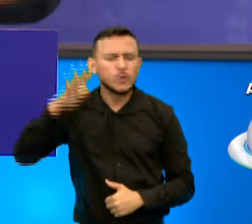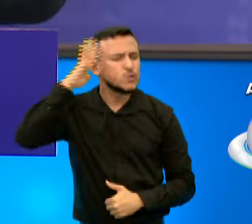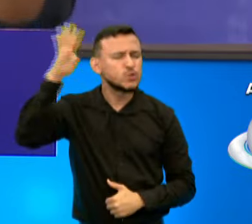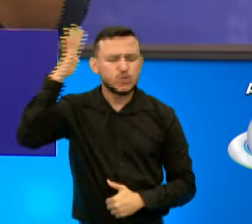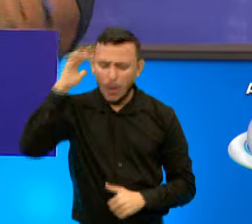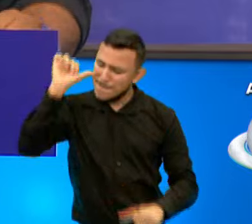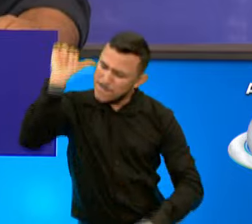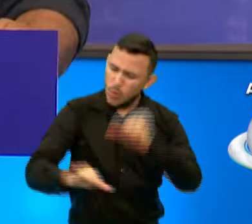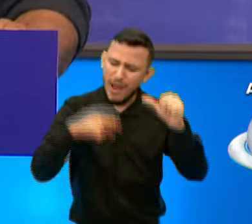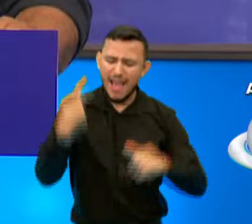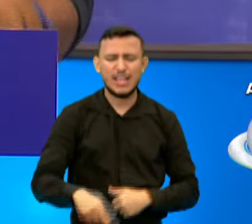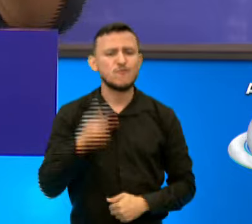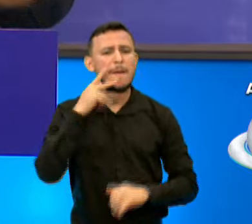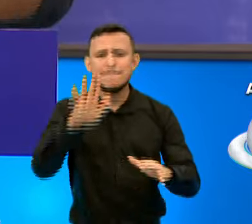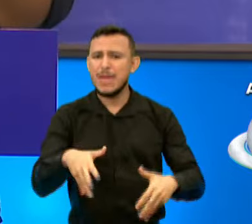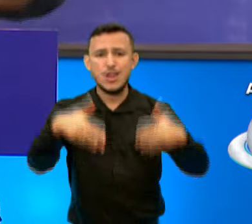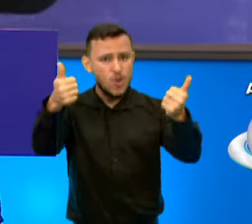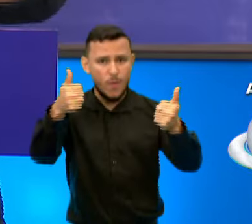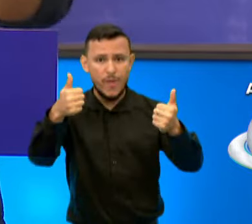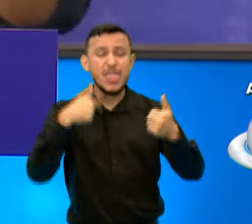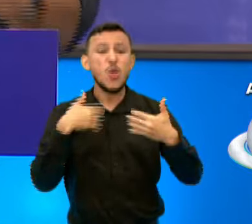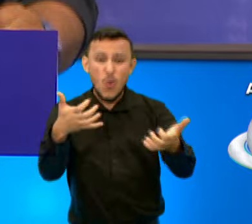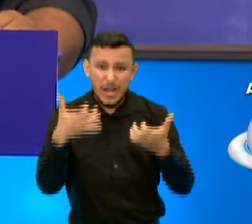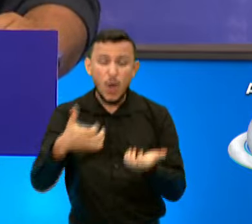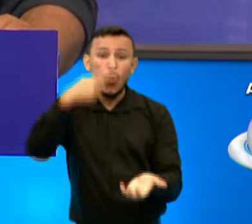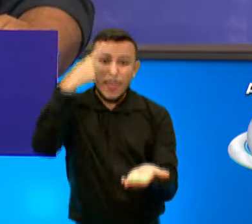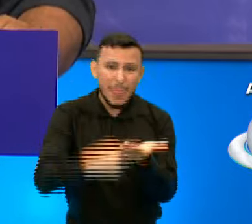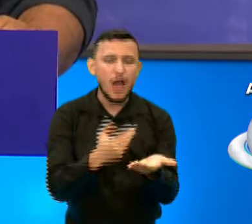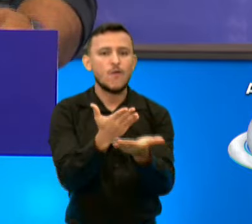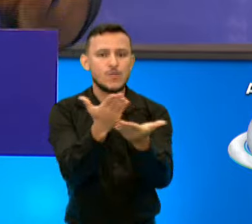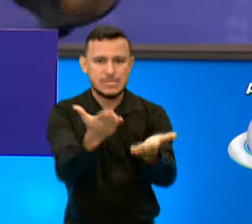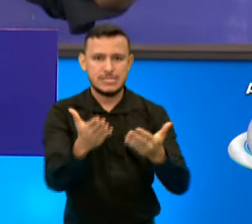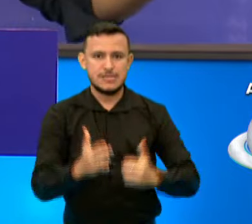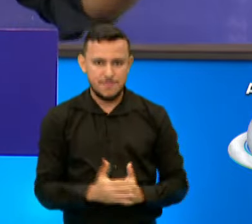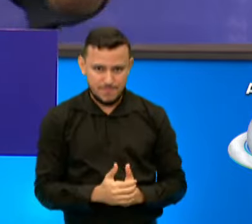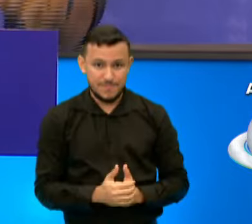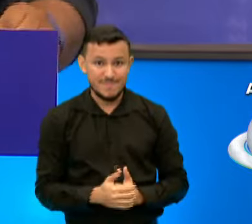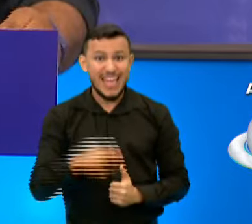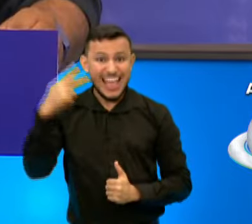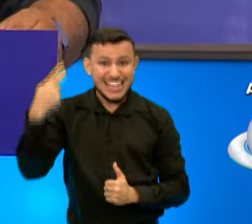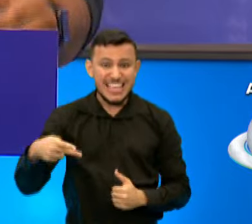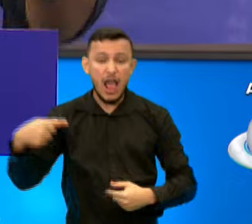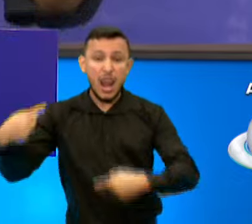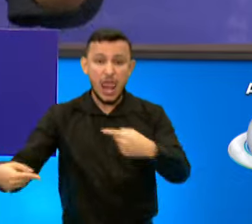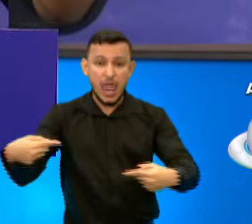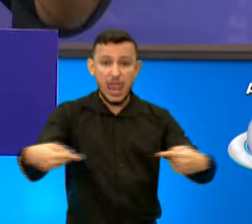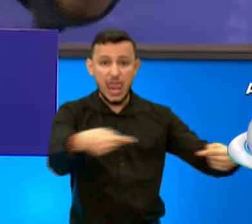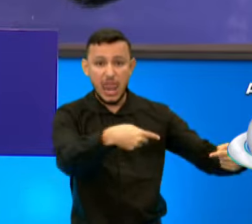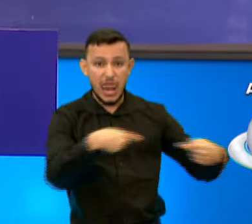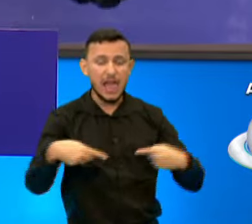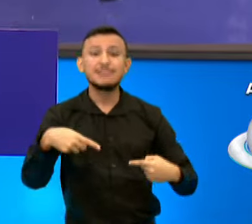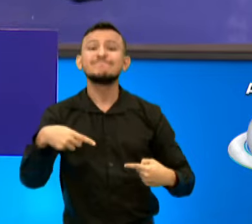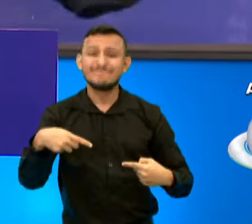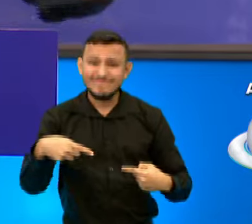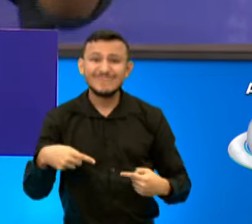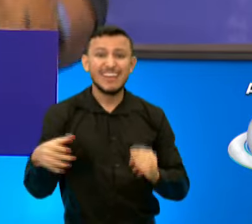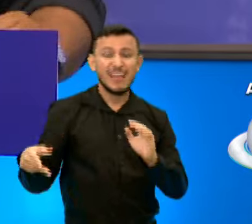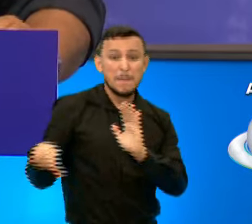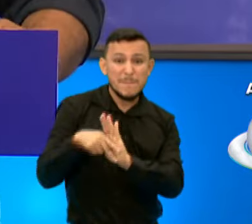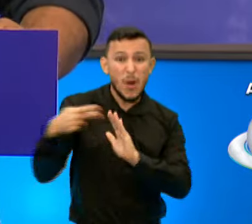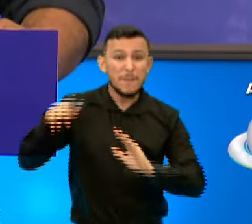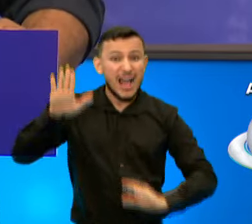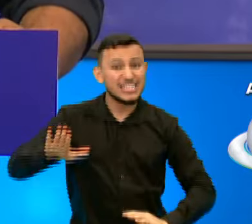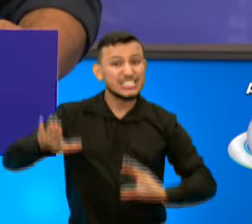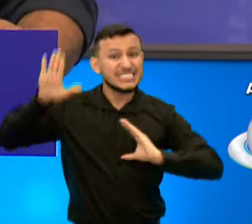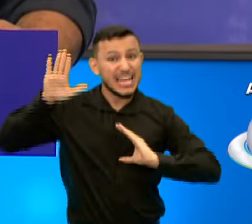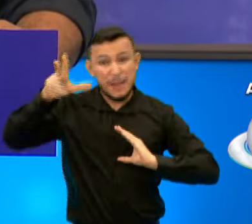sonho para mudar essa cidade para melhor. E eu quero contar com você para isso. Parte dessa despolitização, pasmem, vindo dos próprios